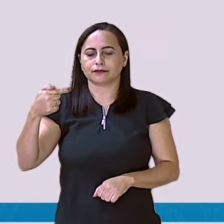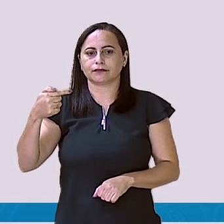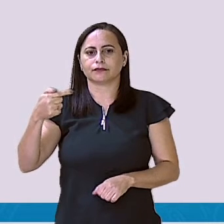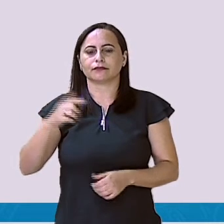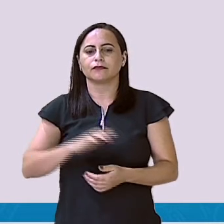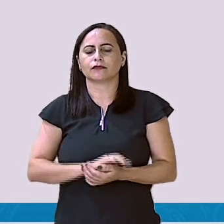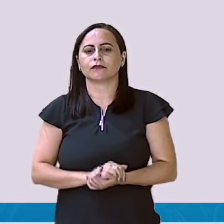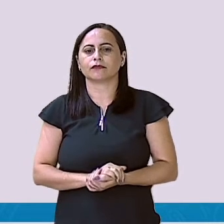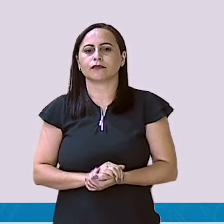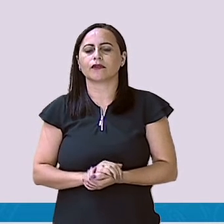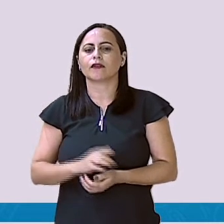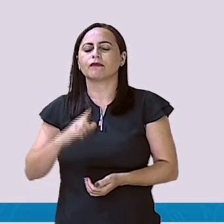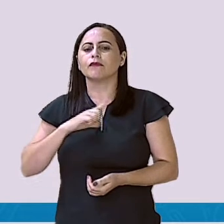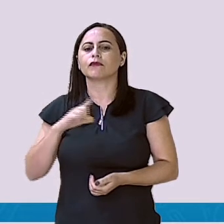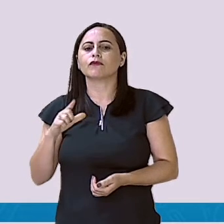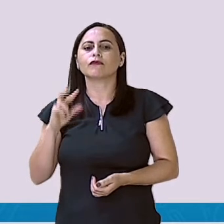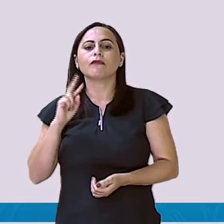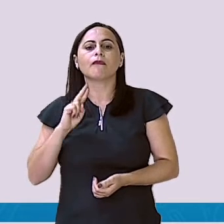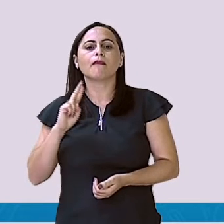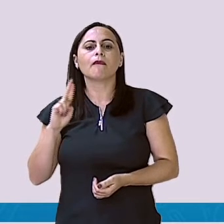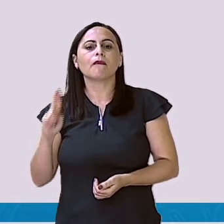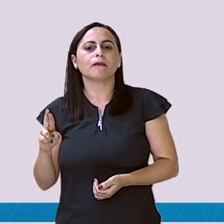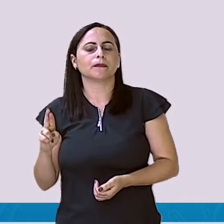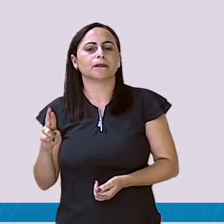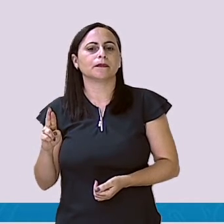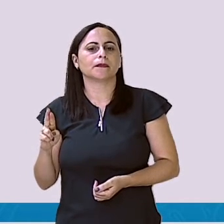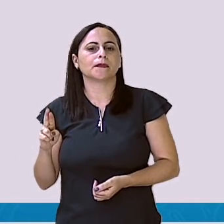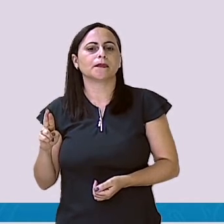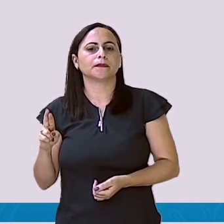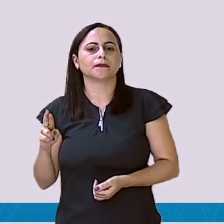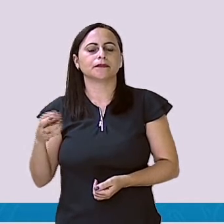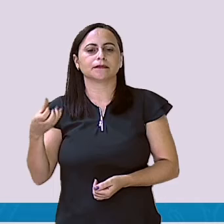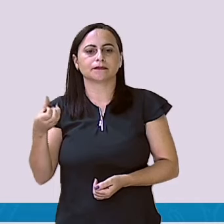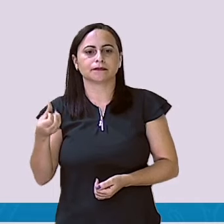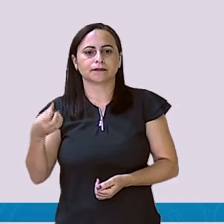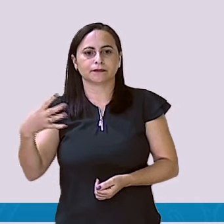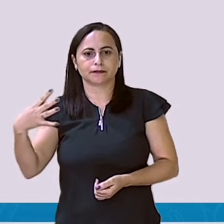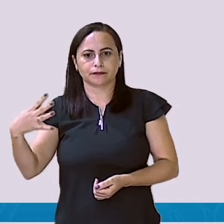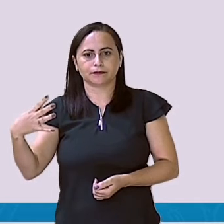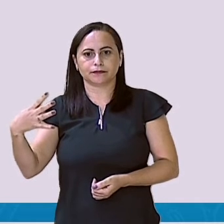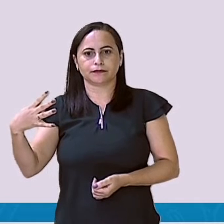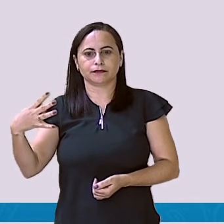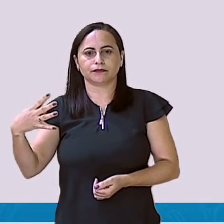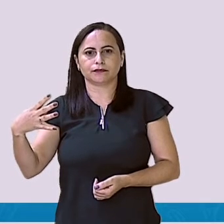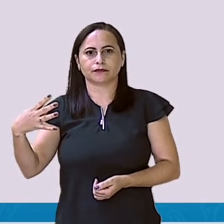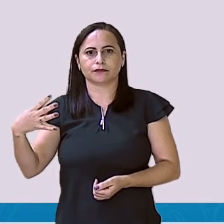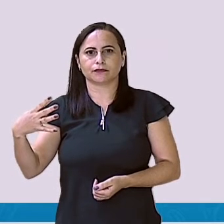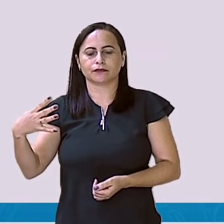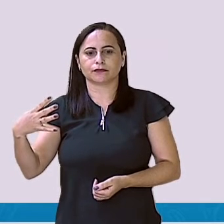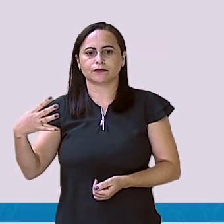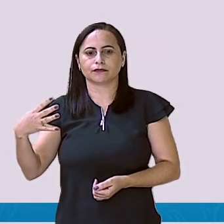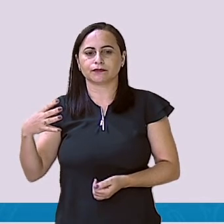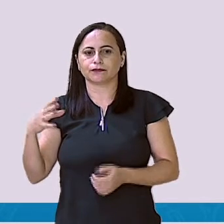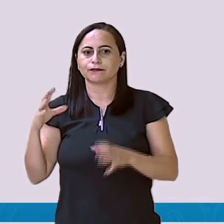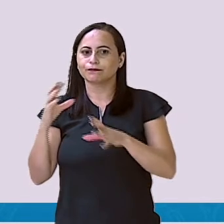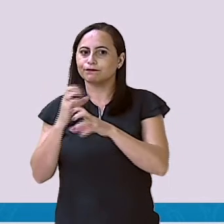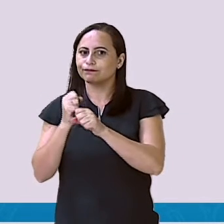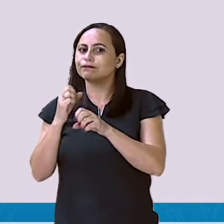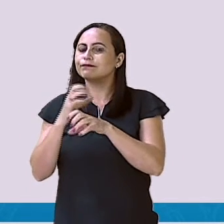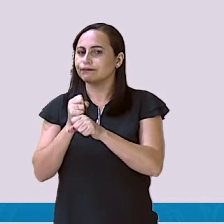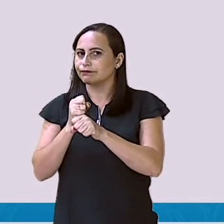E eu obtive o resultado 64. Aqui é uma adição.